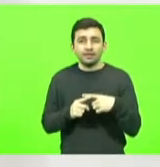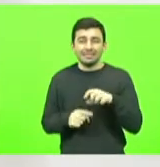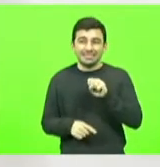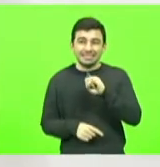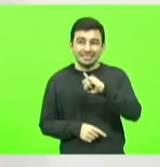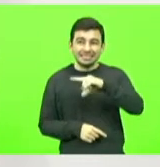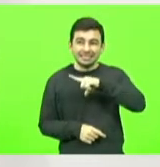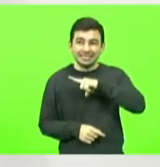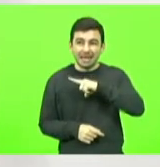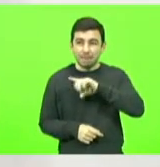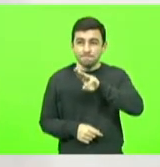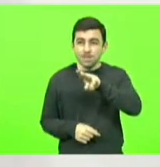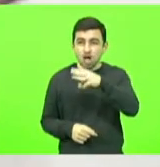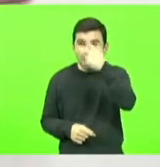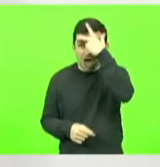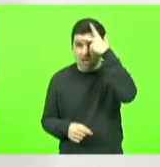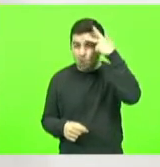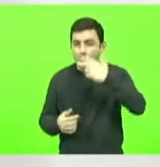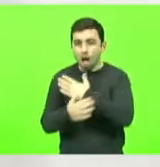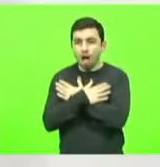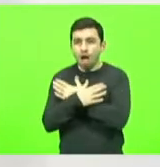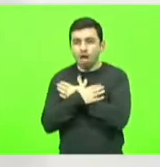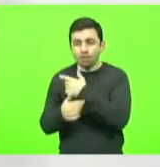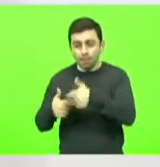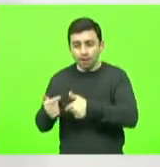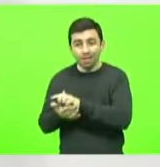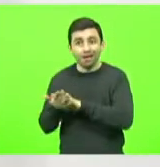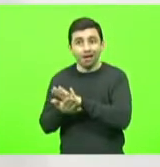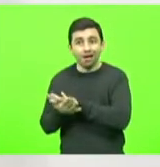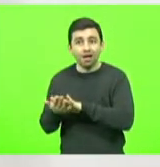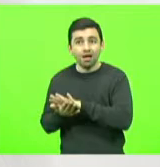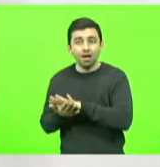de desempregados e ao mesmo tempo não se consegue